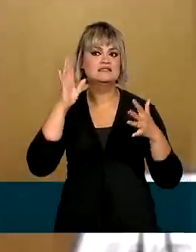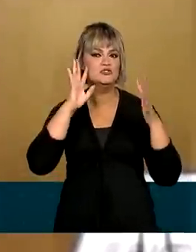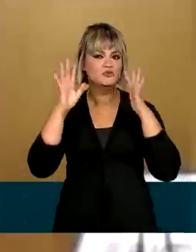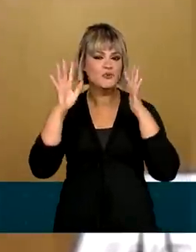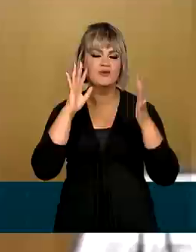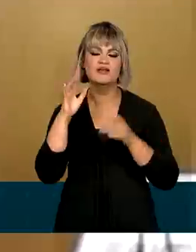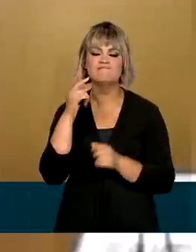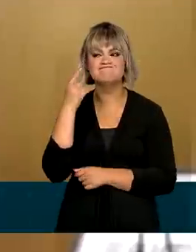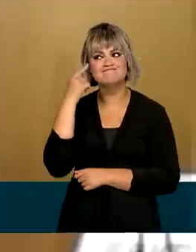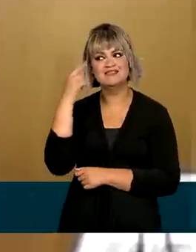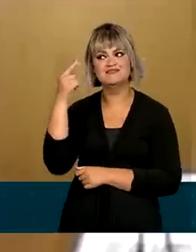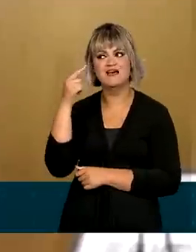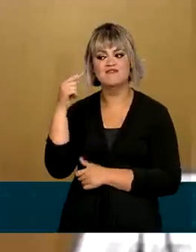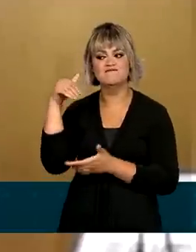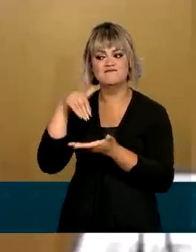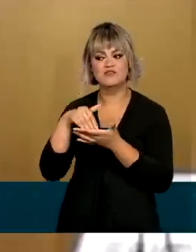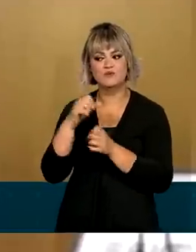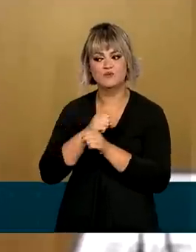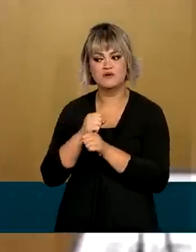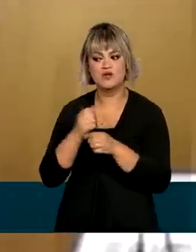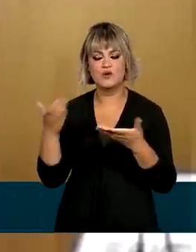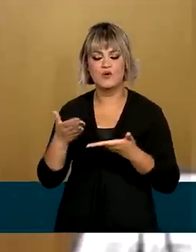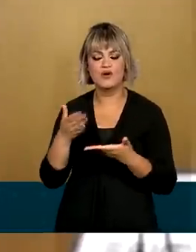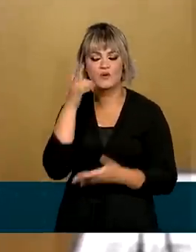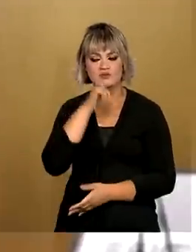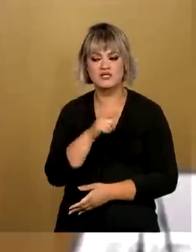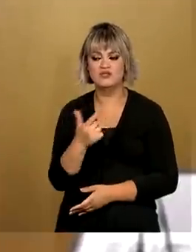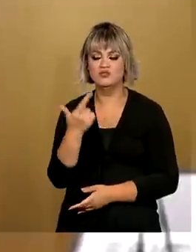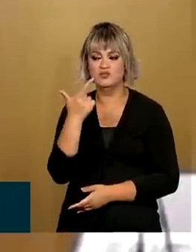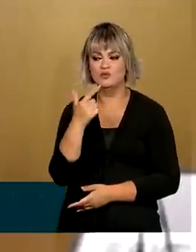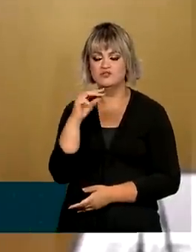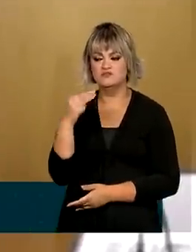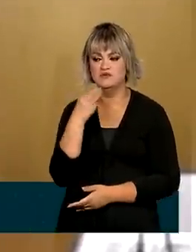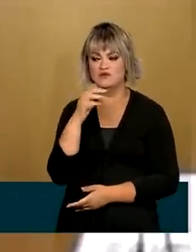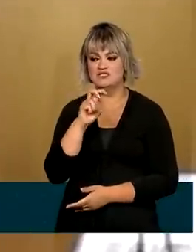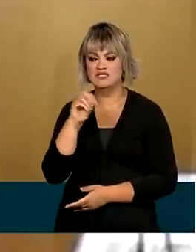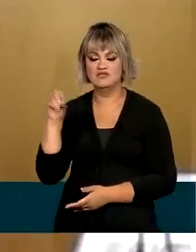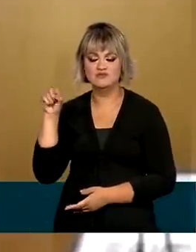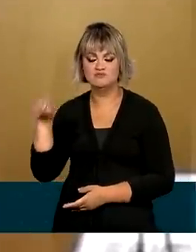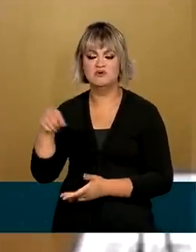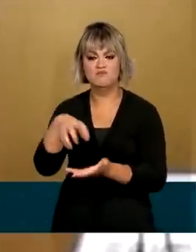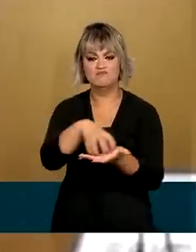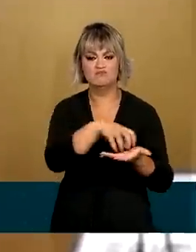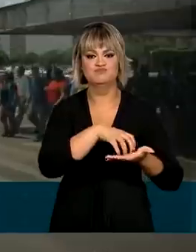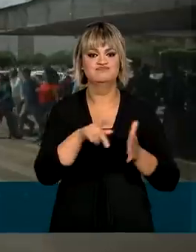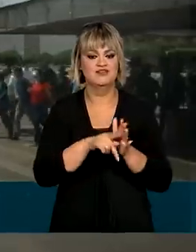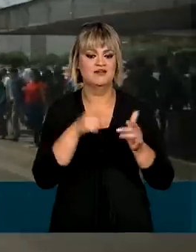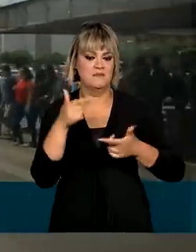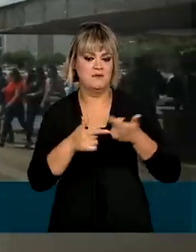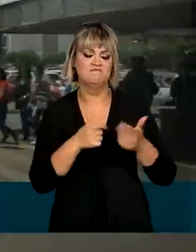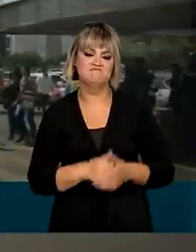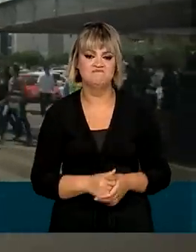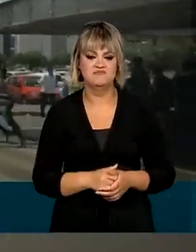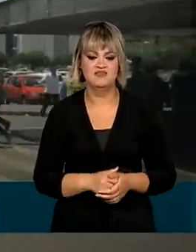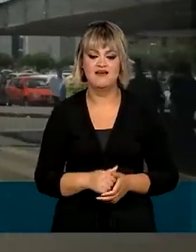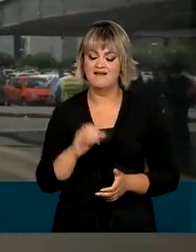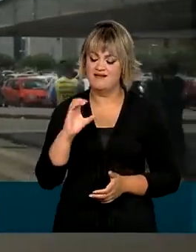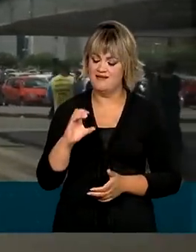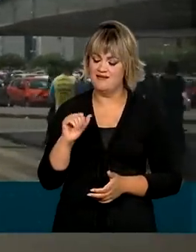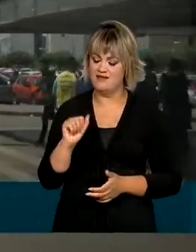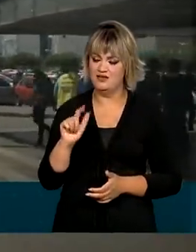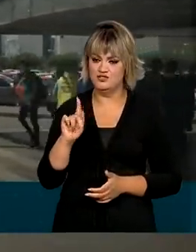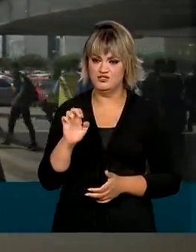fechamento no final do ano de 2022, com mais de 2 milhões e meio de novos postos de trabalho. Segundo o Caged,